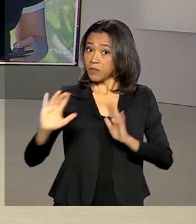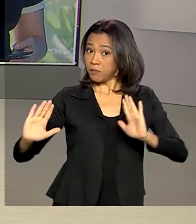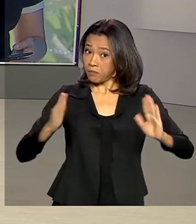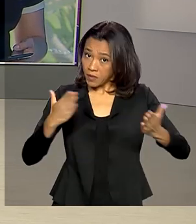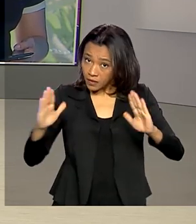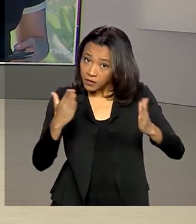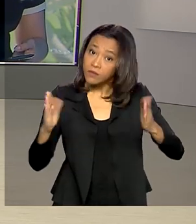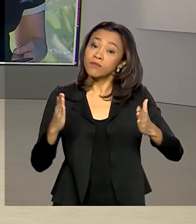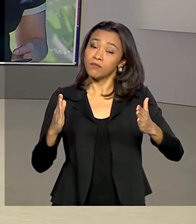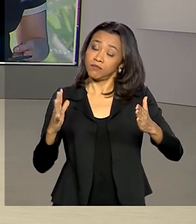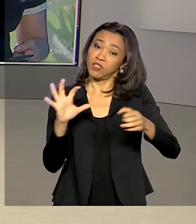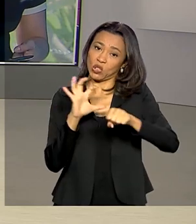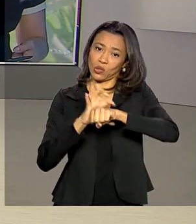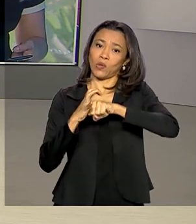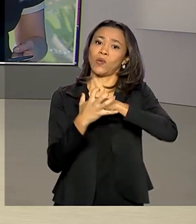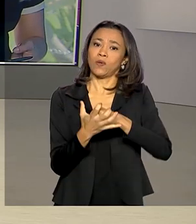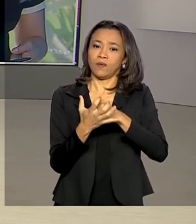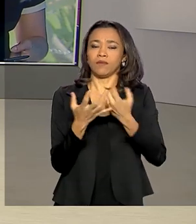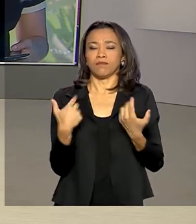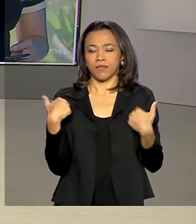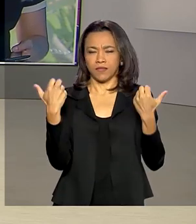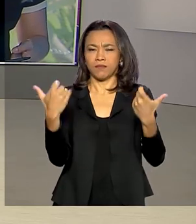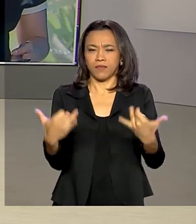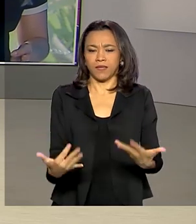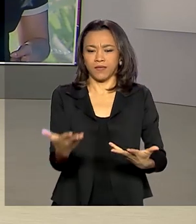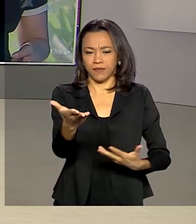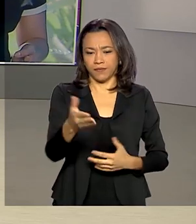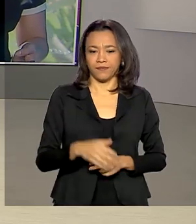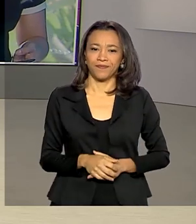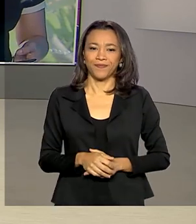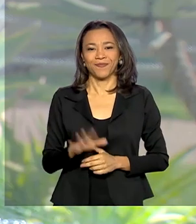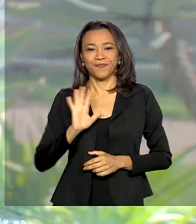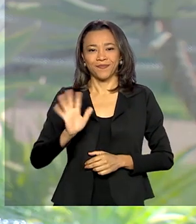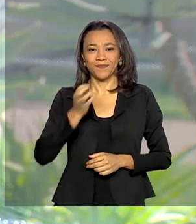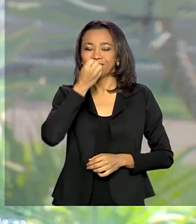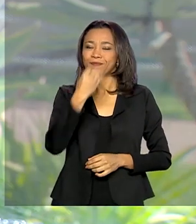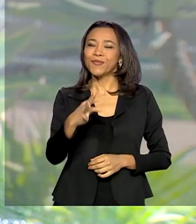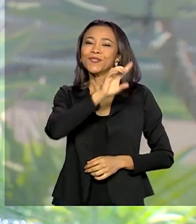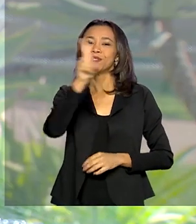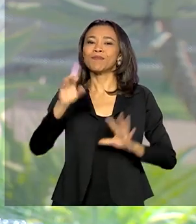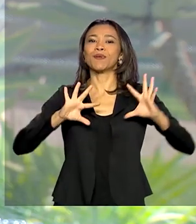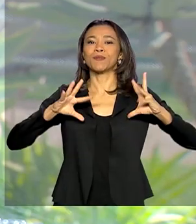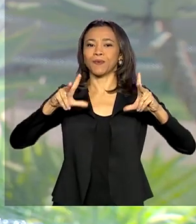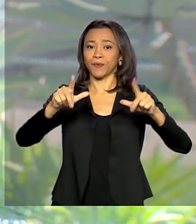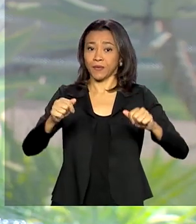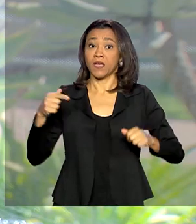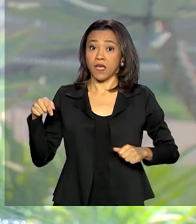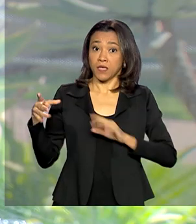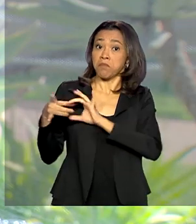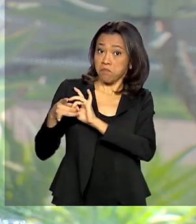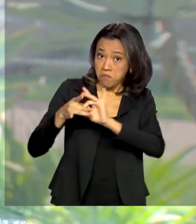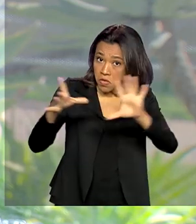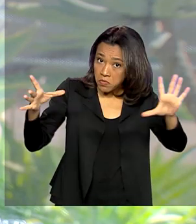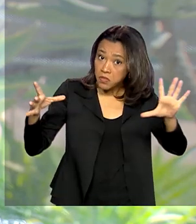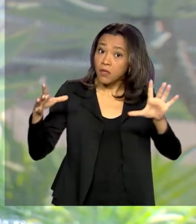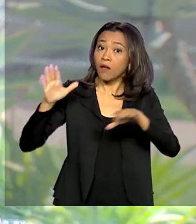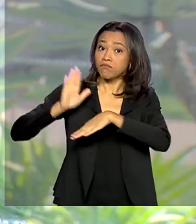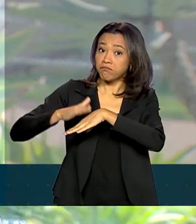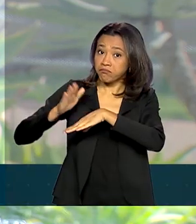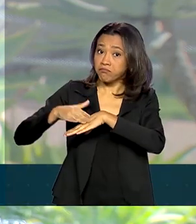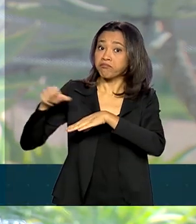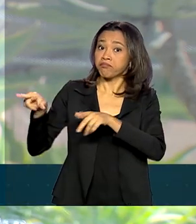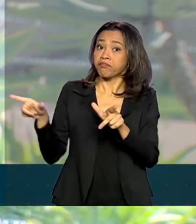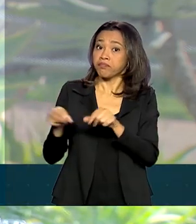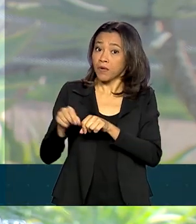Selma Dias conta pra gente. Selma, bom dia. Oi Renata, bom dia pra você, pra todo mundo. Olha, essa autorização foi dada pelo ministro do